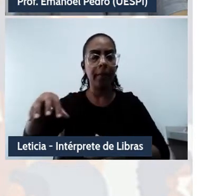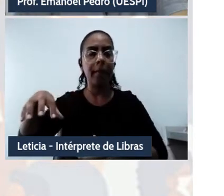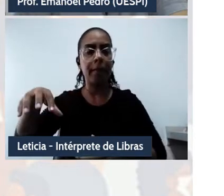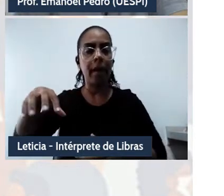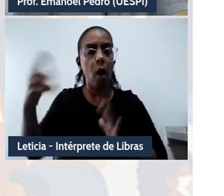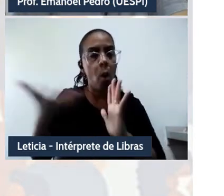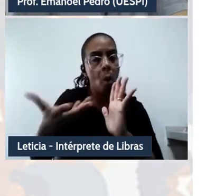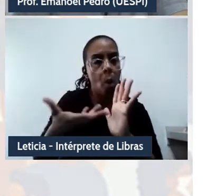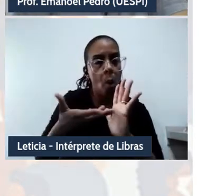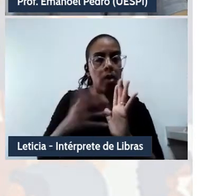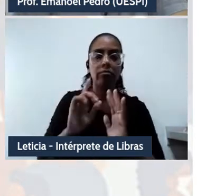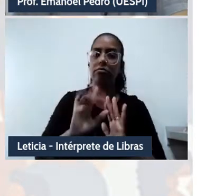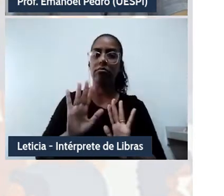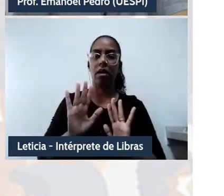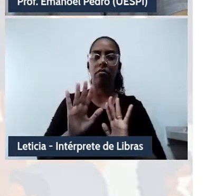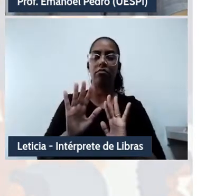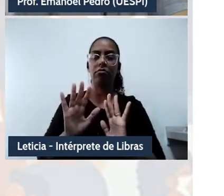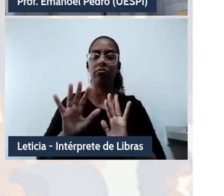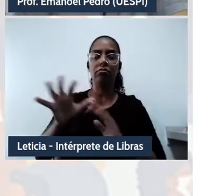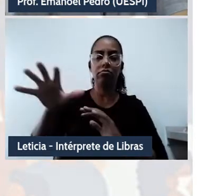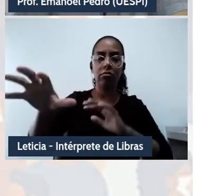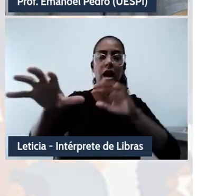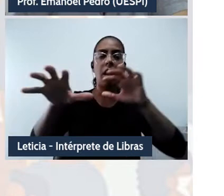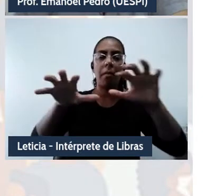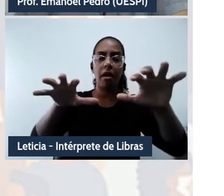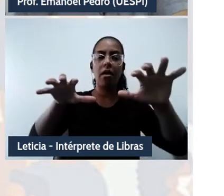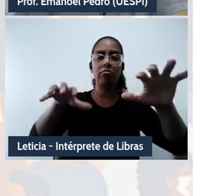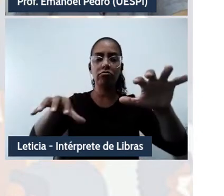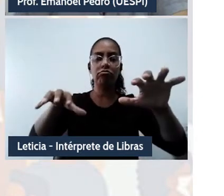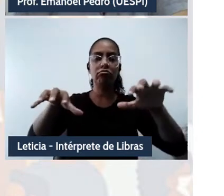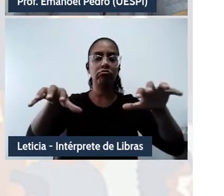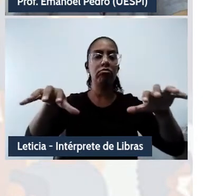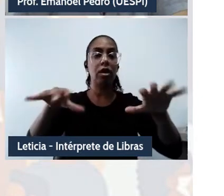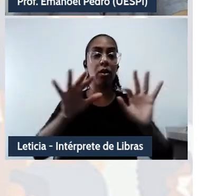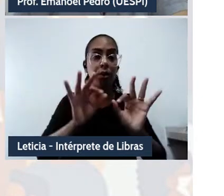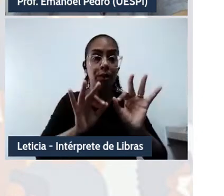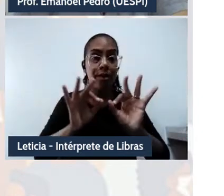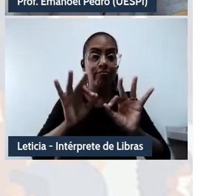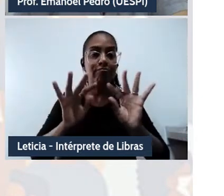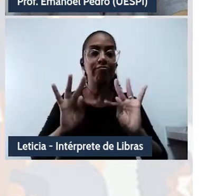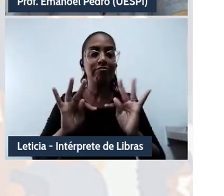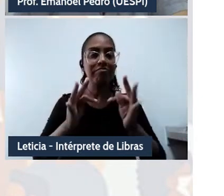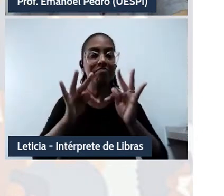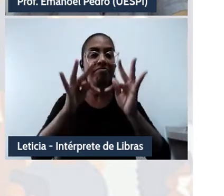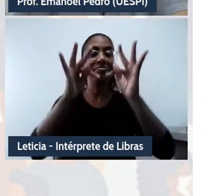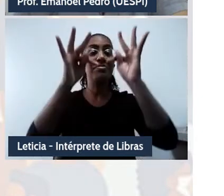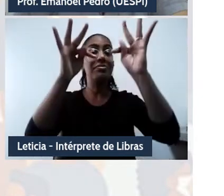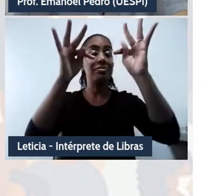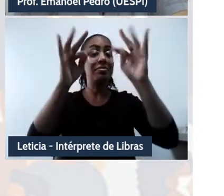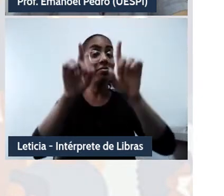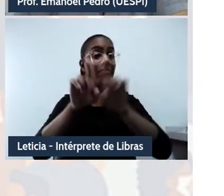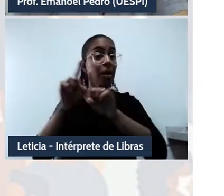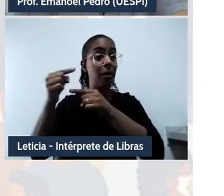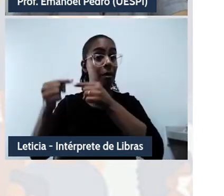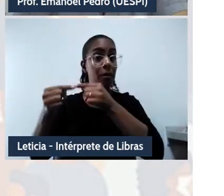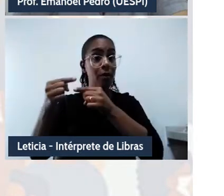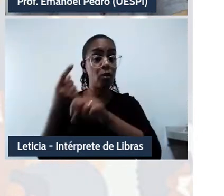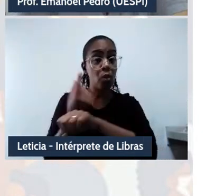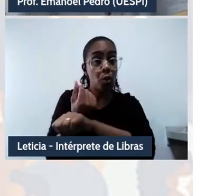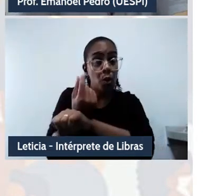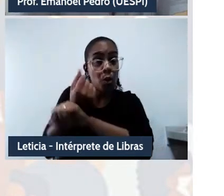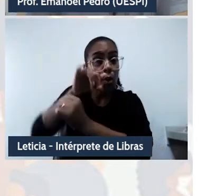substancializadas. É necessário transformar a própria tecnologia e sua cosmopolítica capitalista global